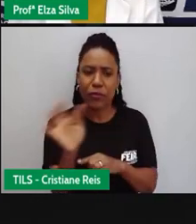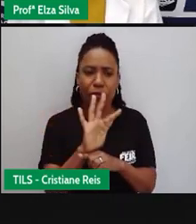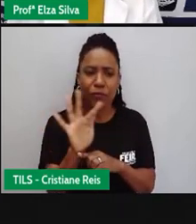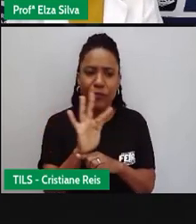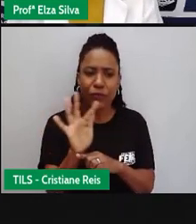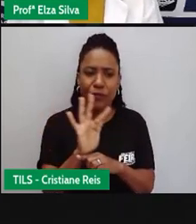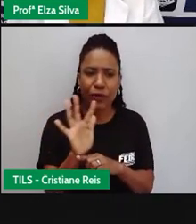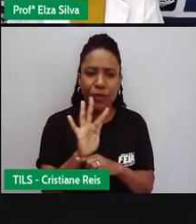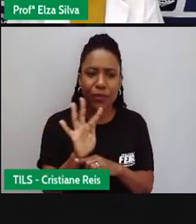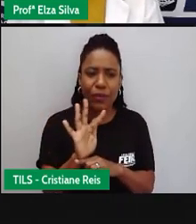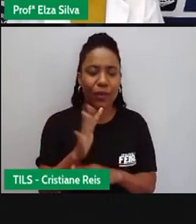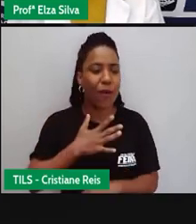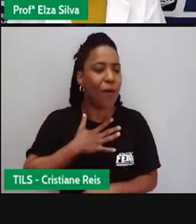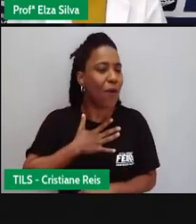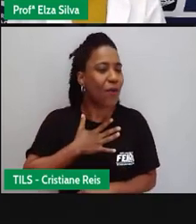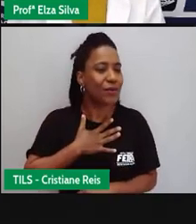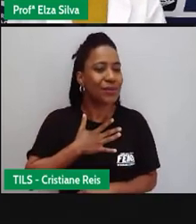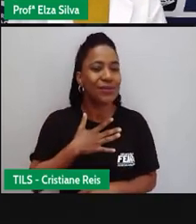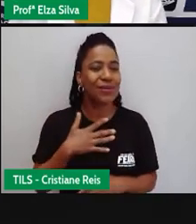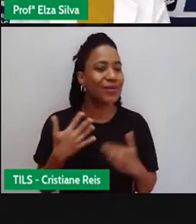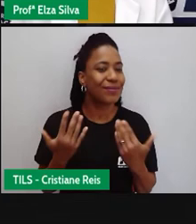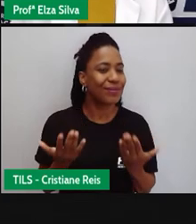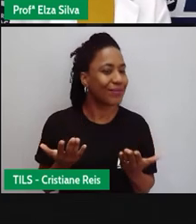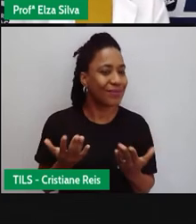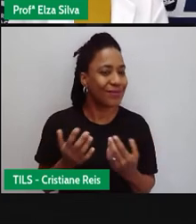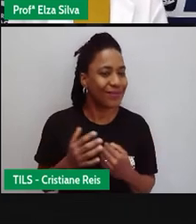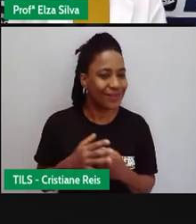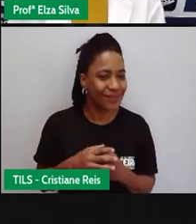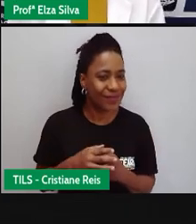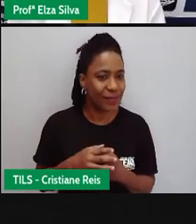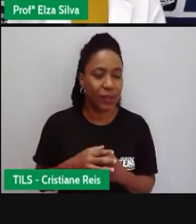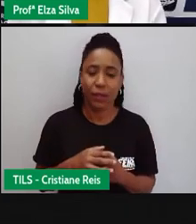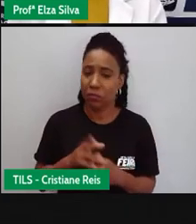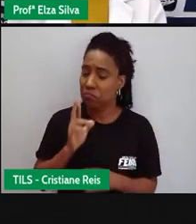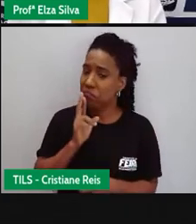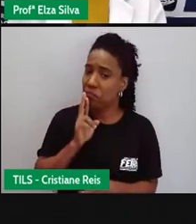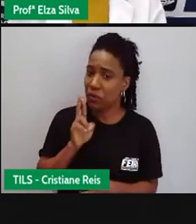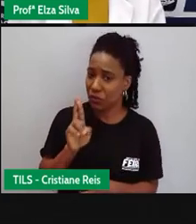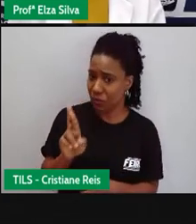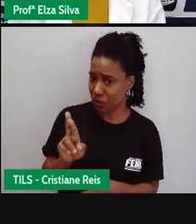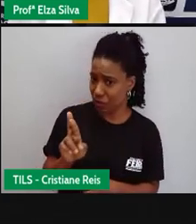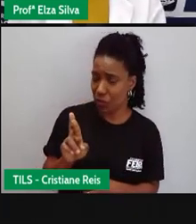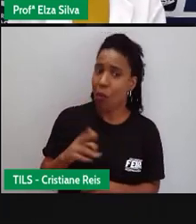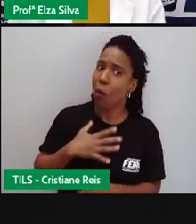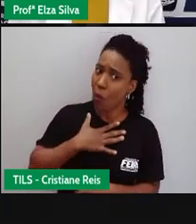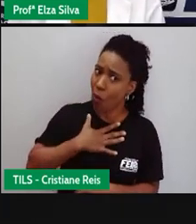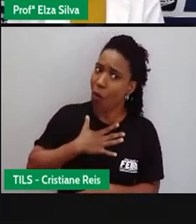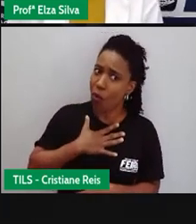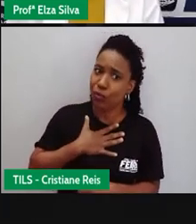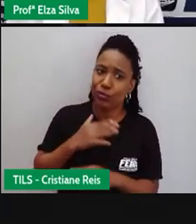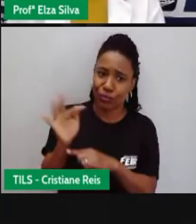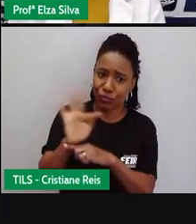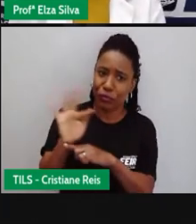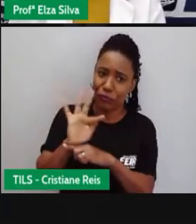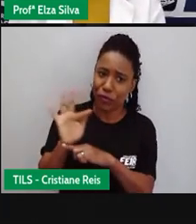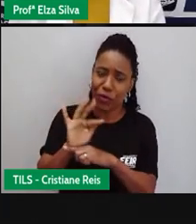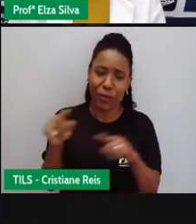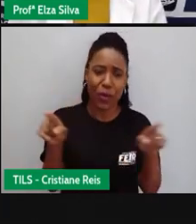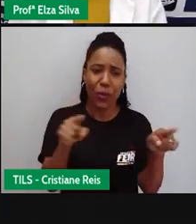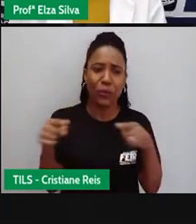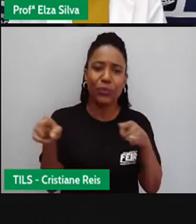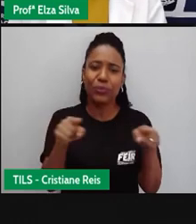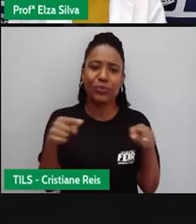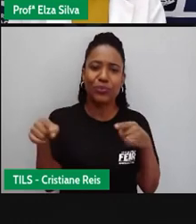Você gosta? Você pode dizer, por exemplo I like musicals Eu gosto de musicais